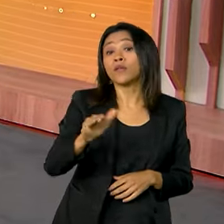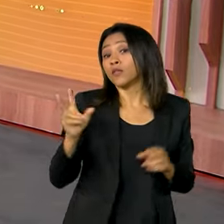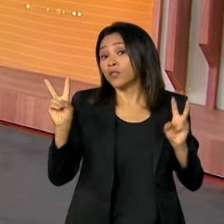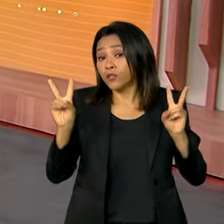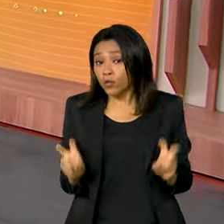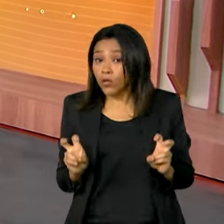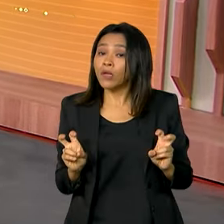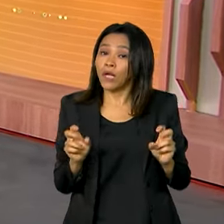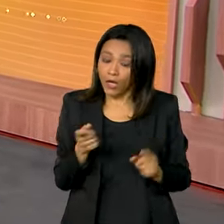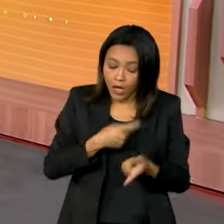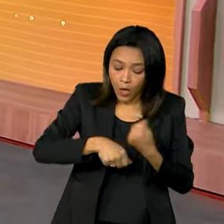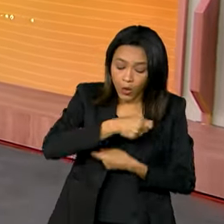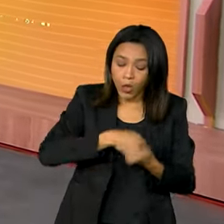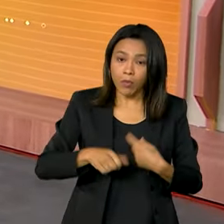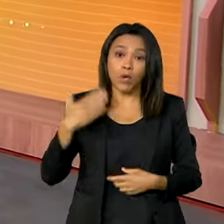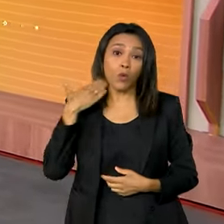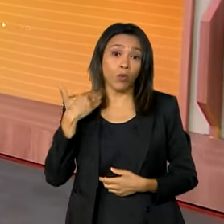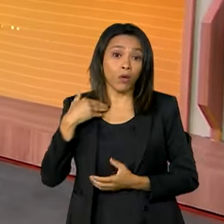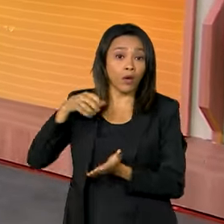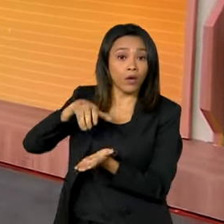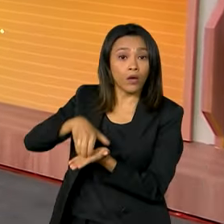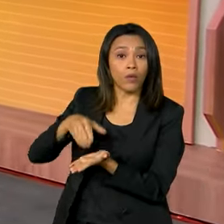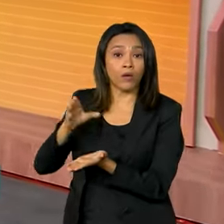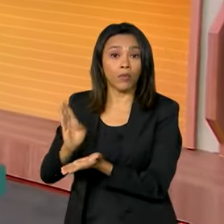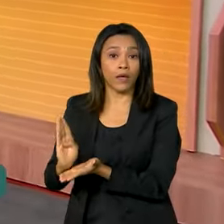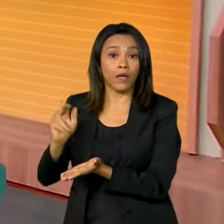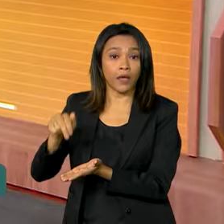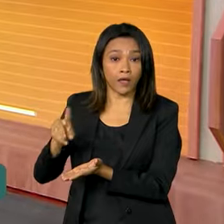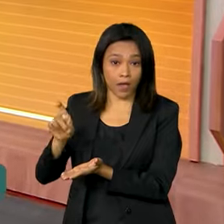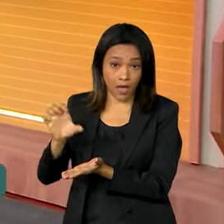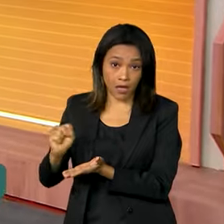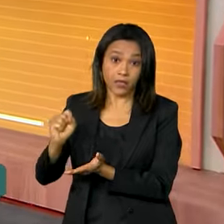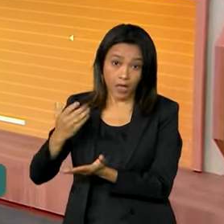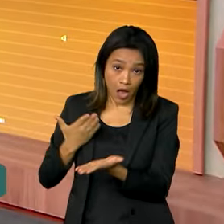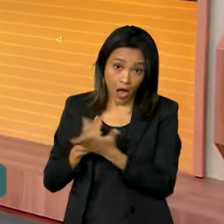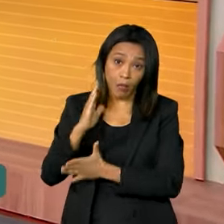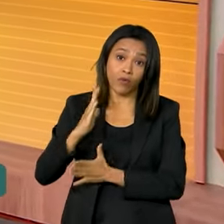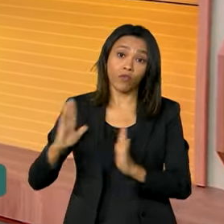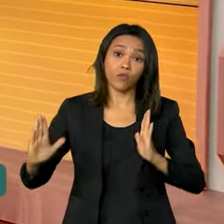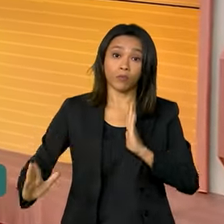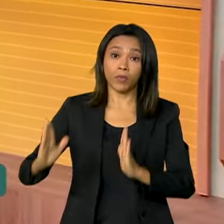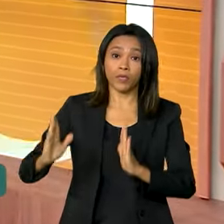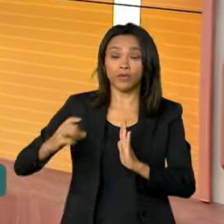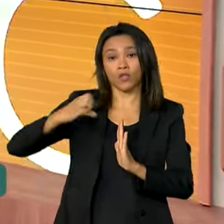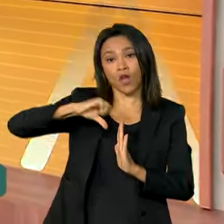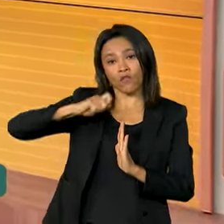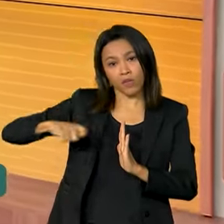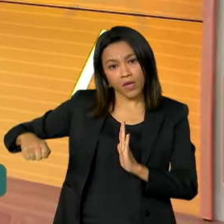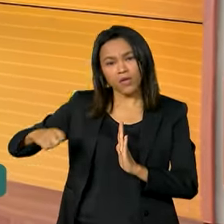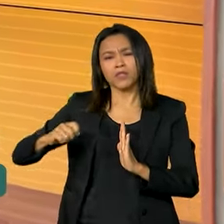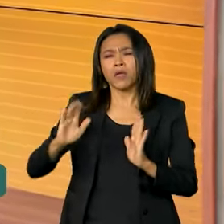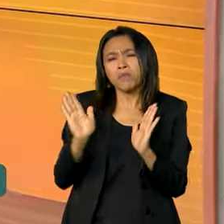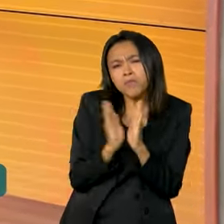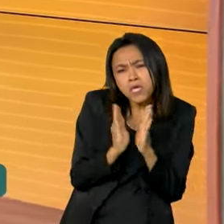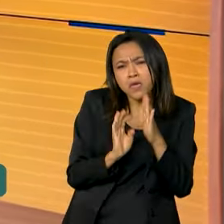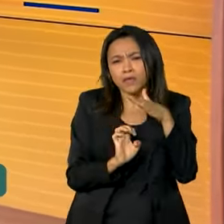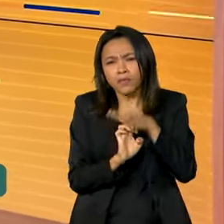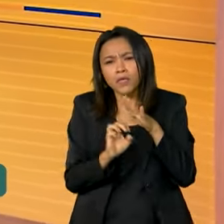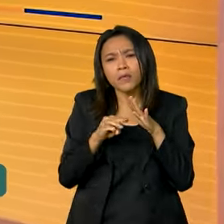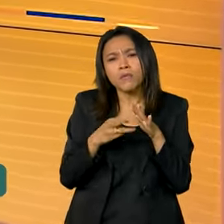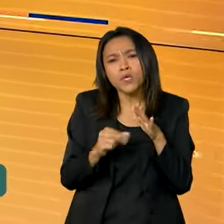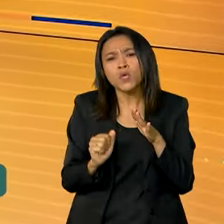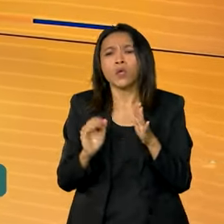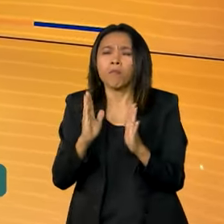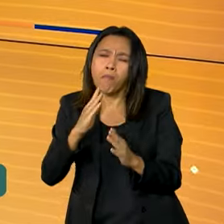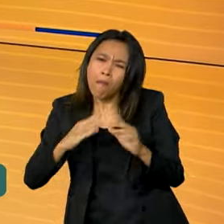em economia, o BNDES aprovou nos primeiros nove meses deste ano, para micro, pequenas e médias empresas do